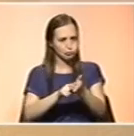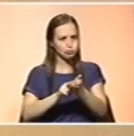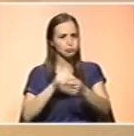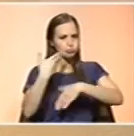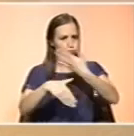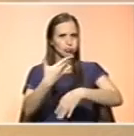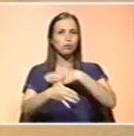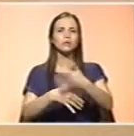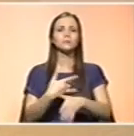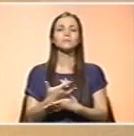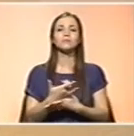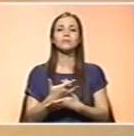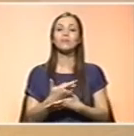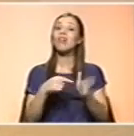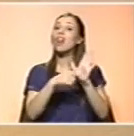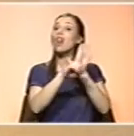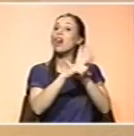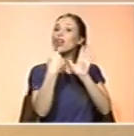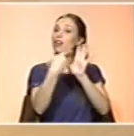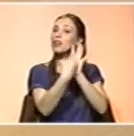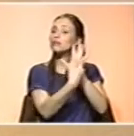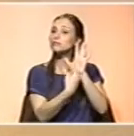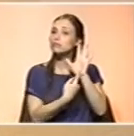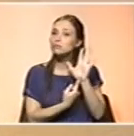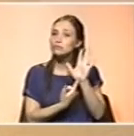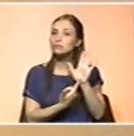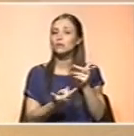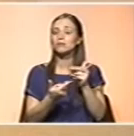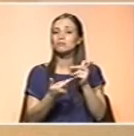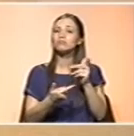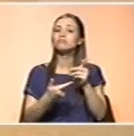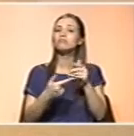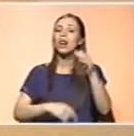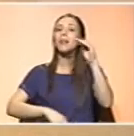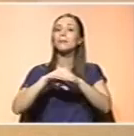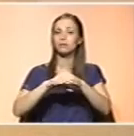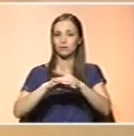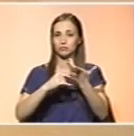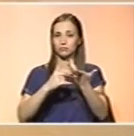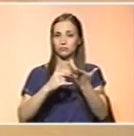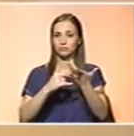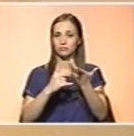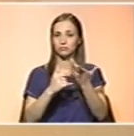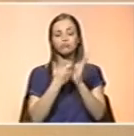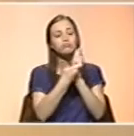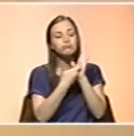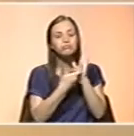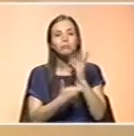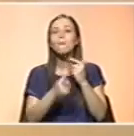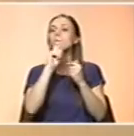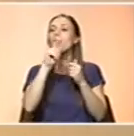limita drasticamente as alegações que os suplementos podem publicitar.